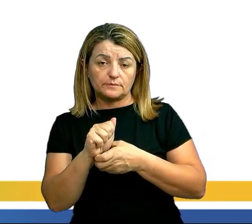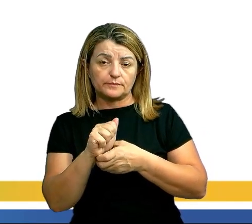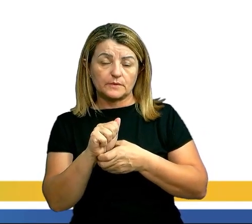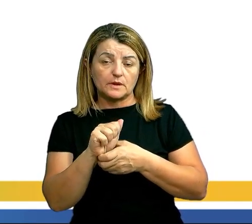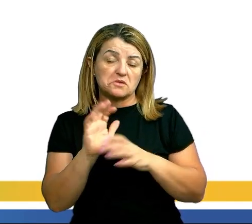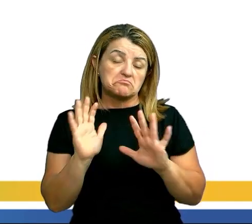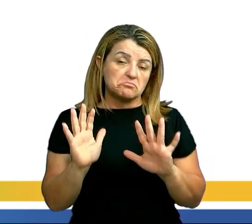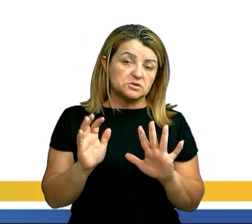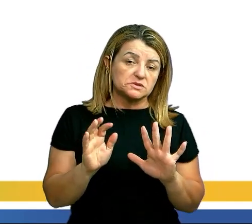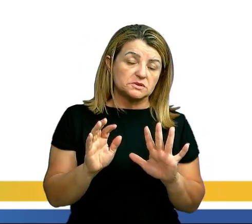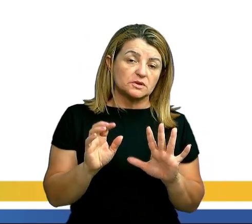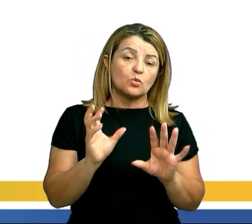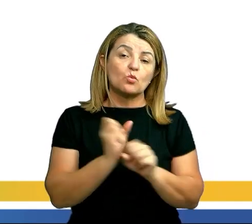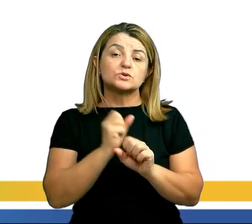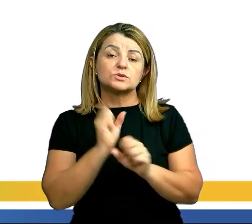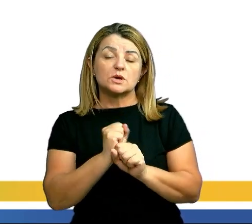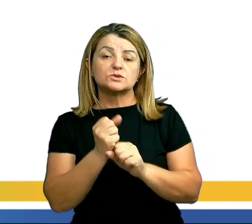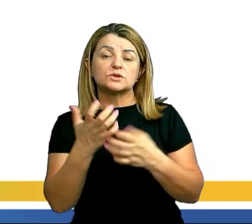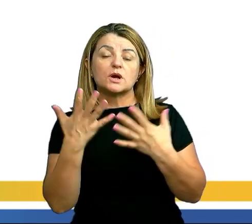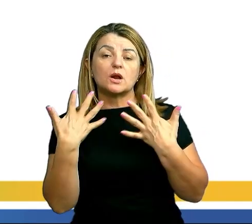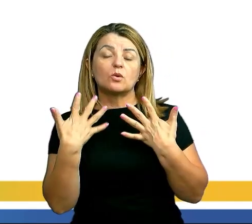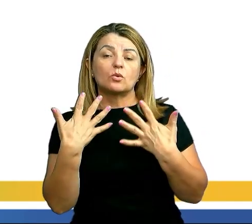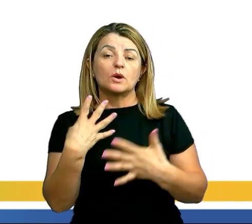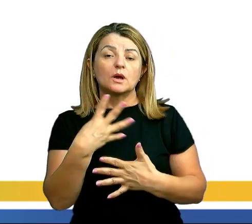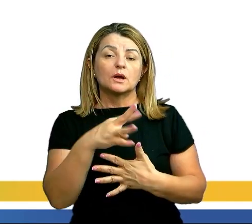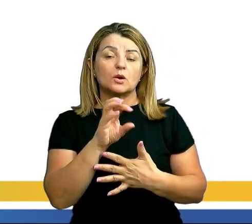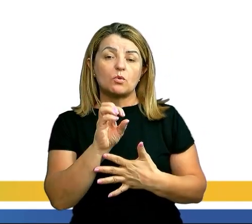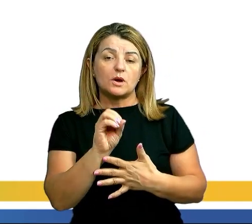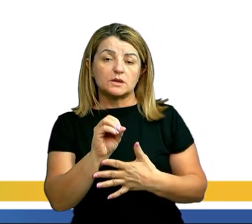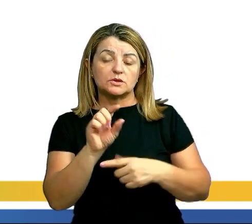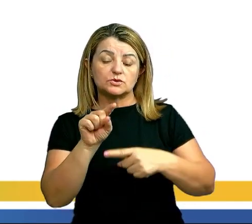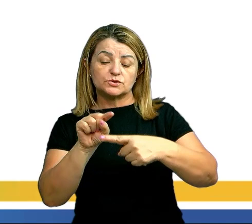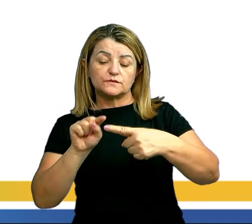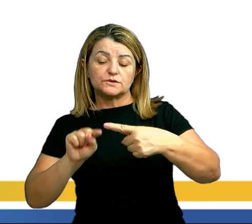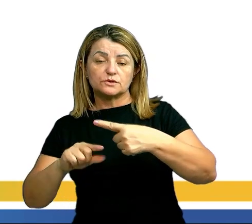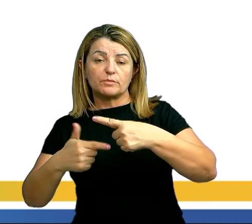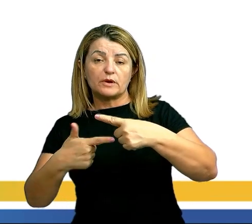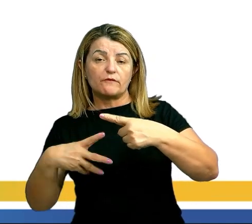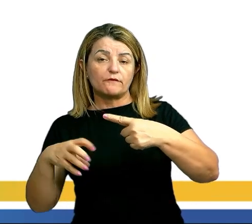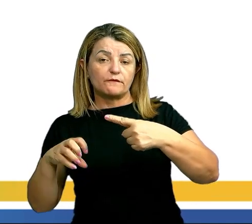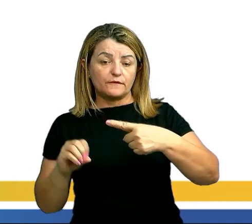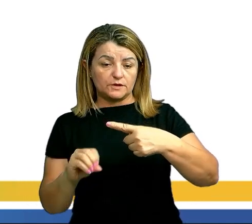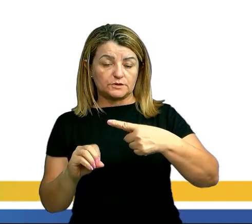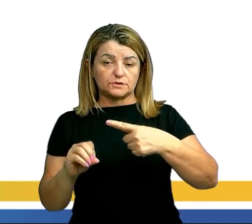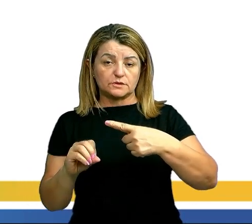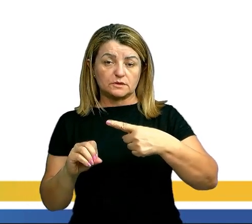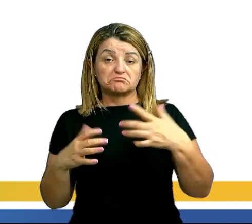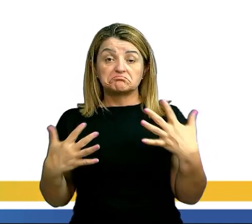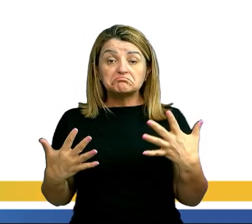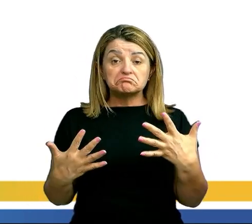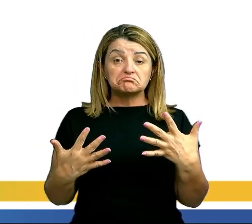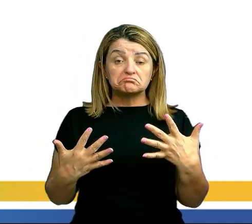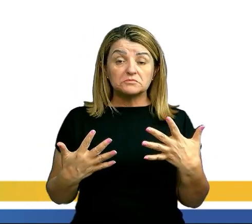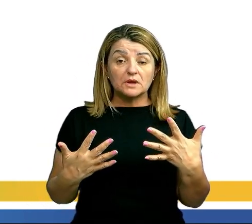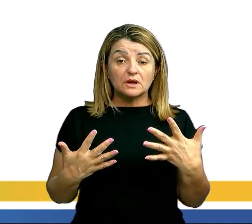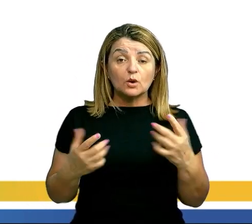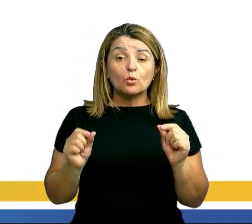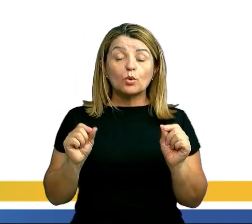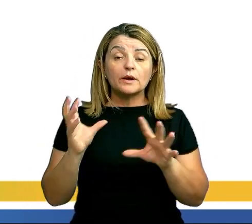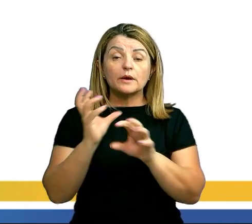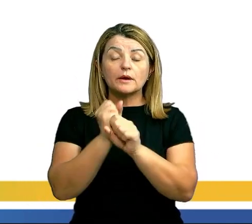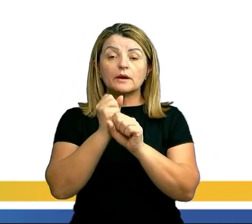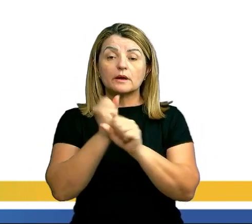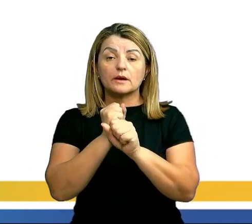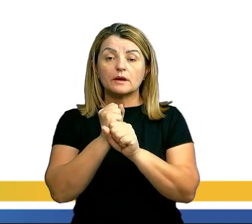calor, que é 40 calorias, dividido pela variação de tempo, é 20 graus Celsius. 40 dividido para 20, logo vai nos